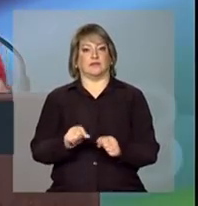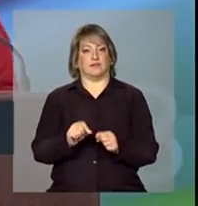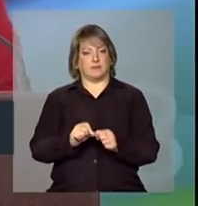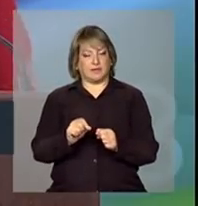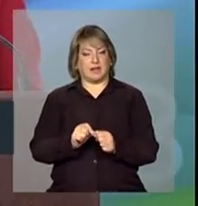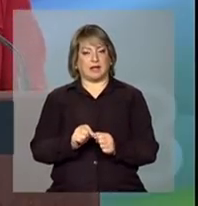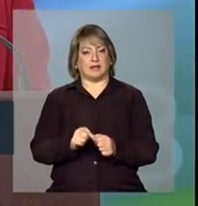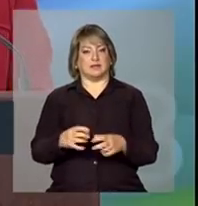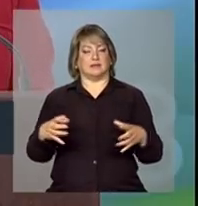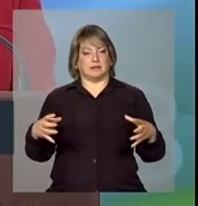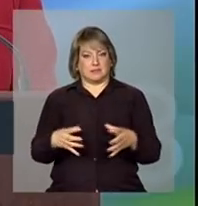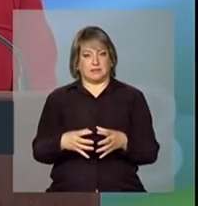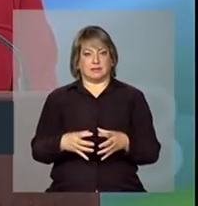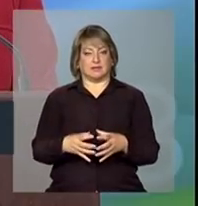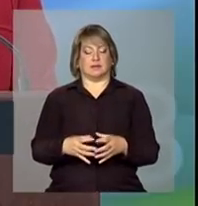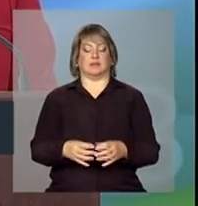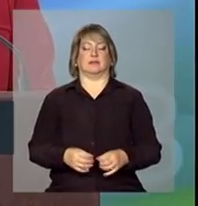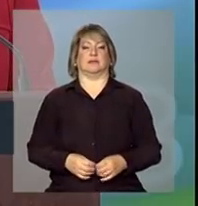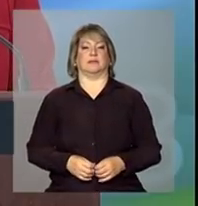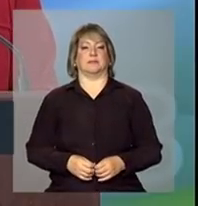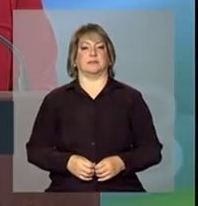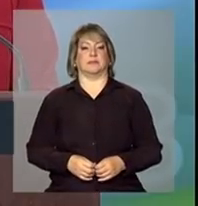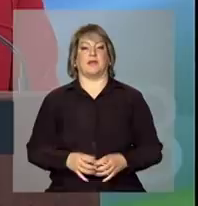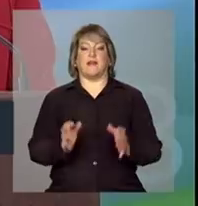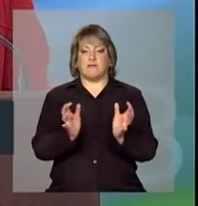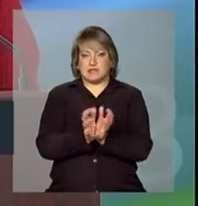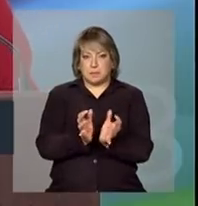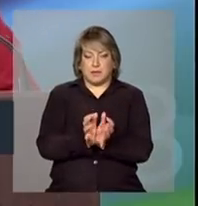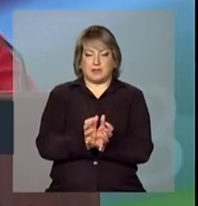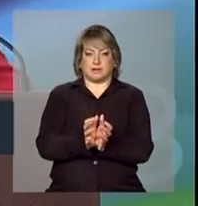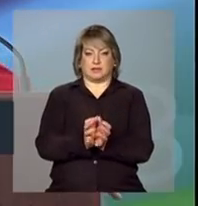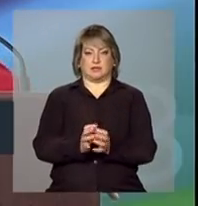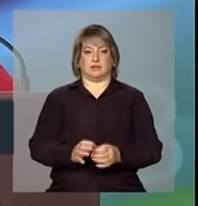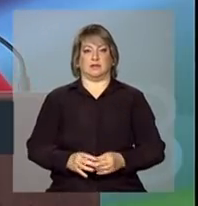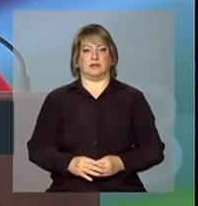compõe, eu acredito, um quadro de